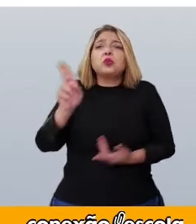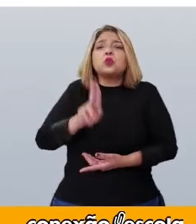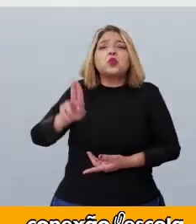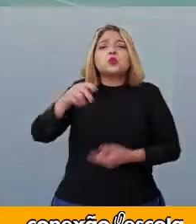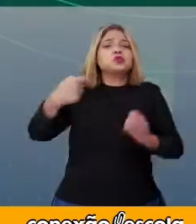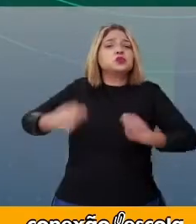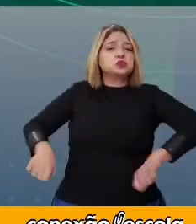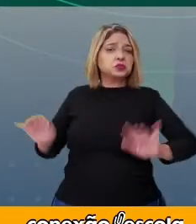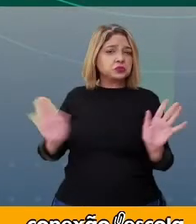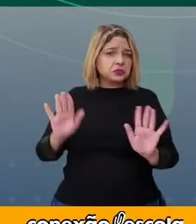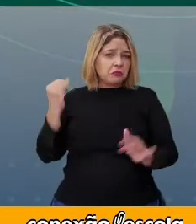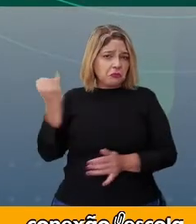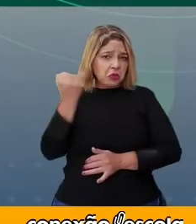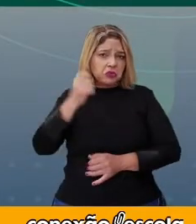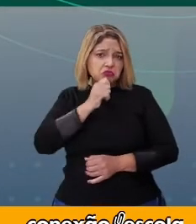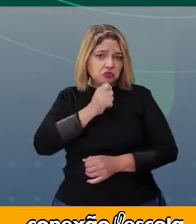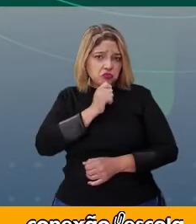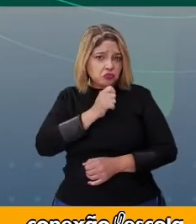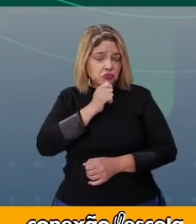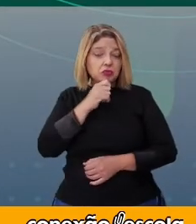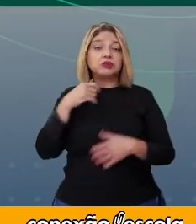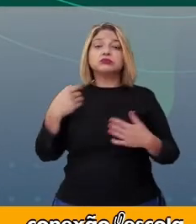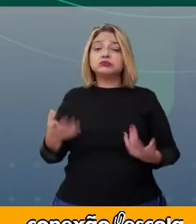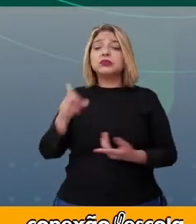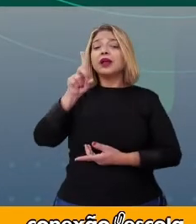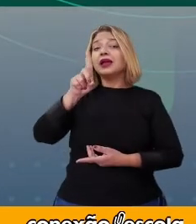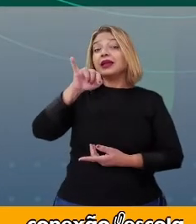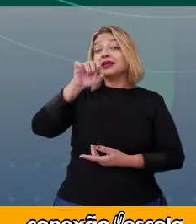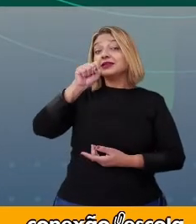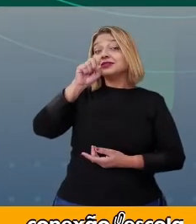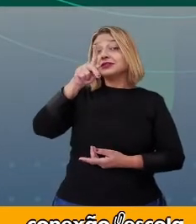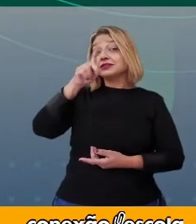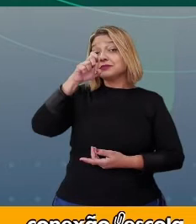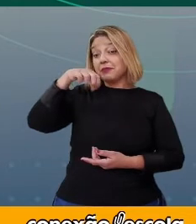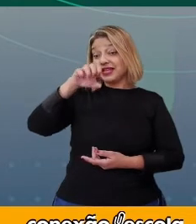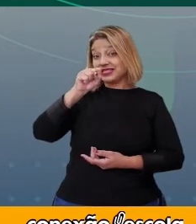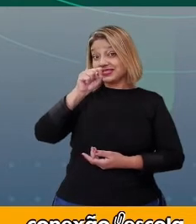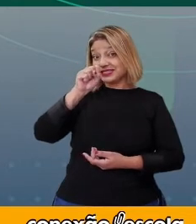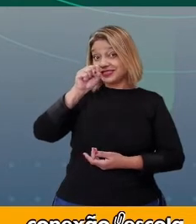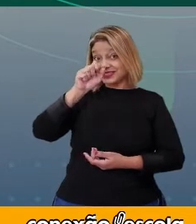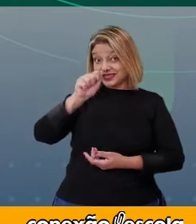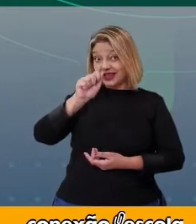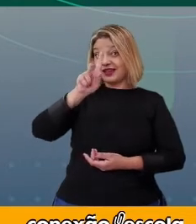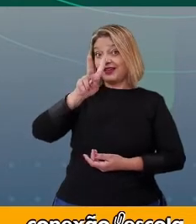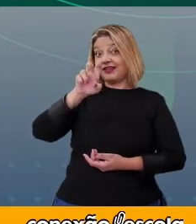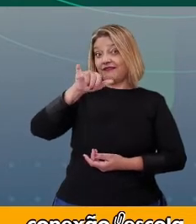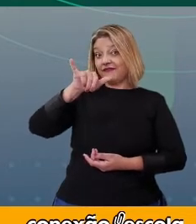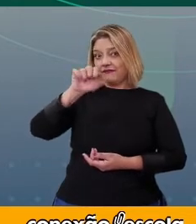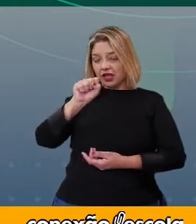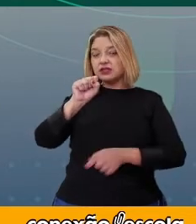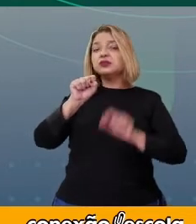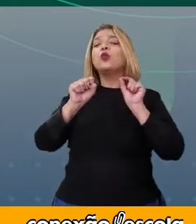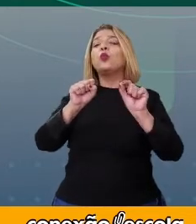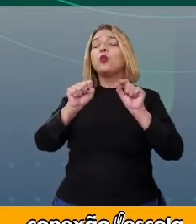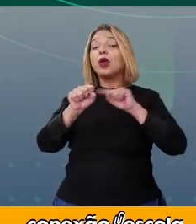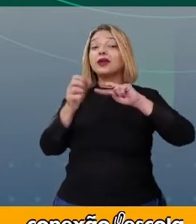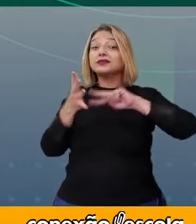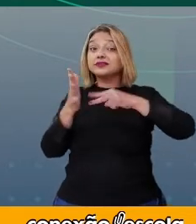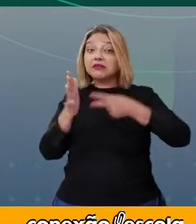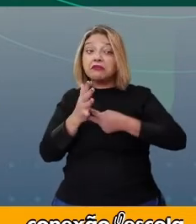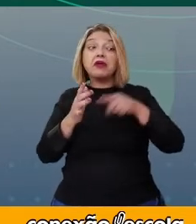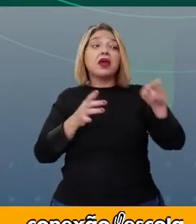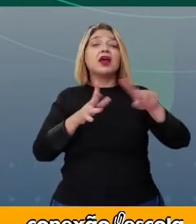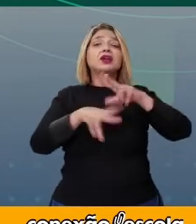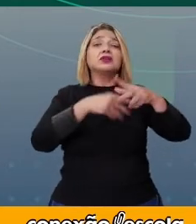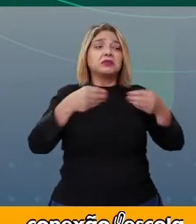Então, a palavra dispensáveis sugere que, por exemplo, ela já tenha aqueles presentes que ganhou, não